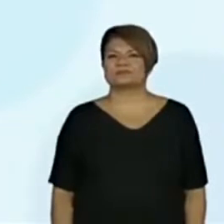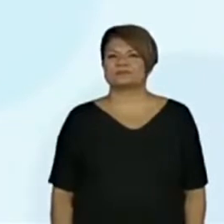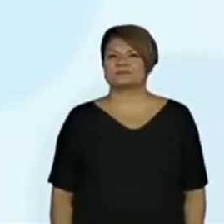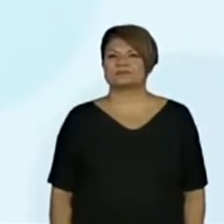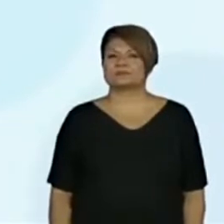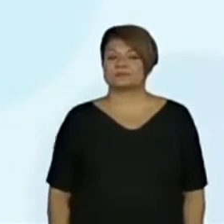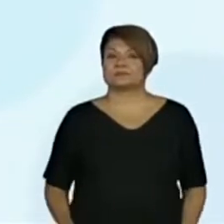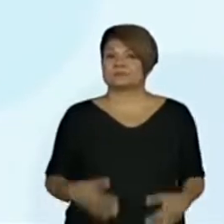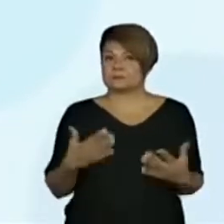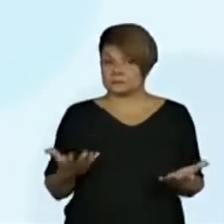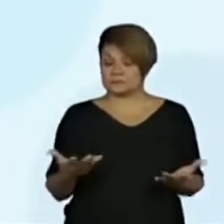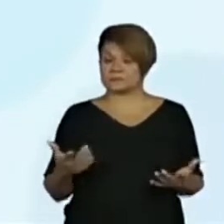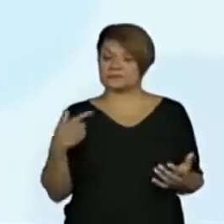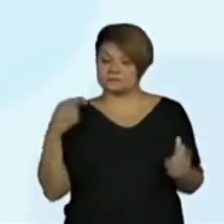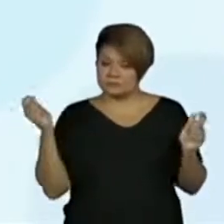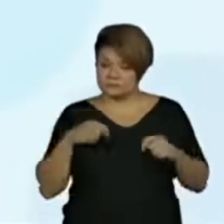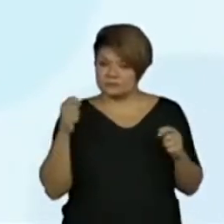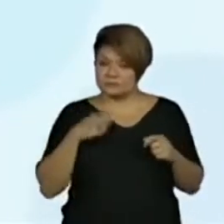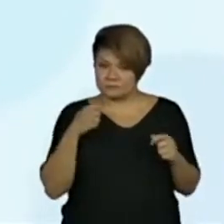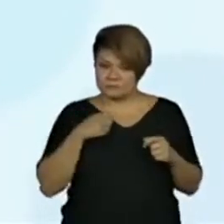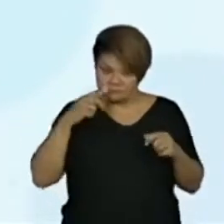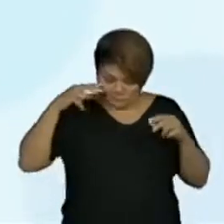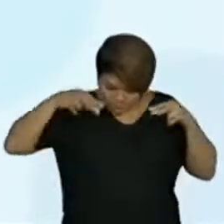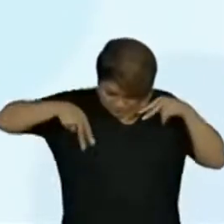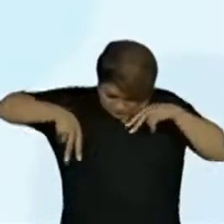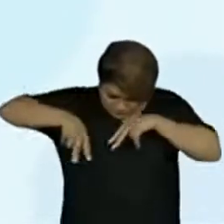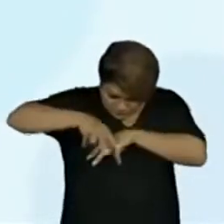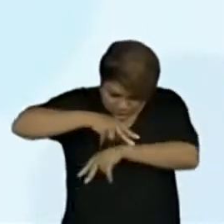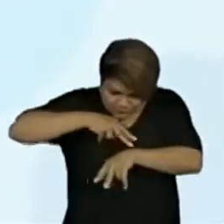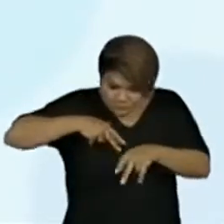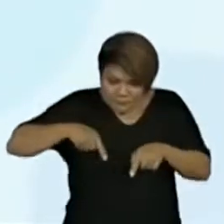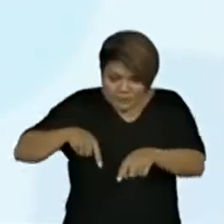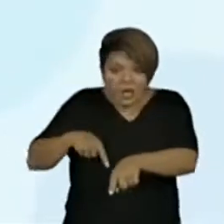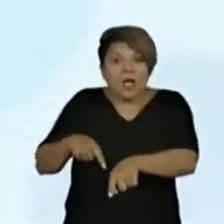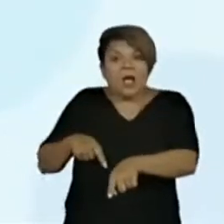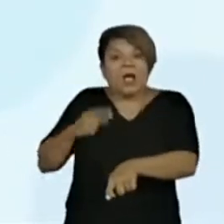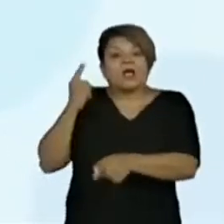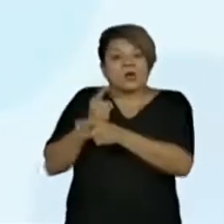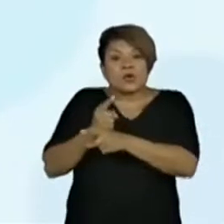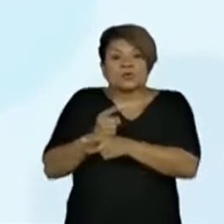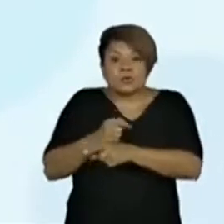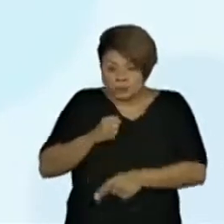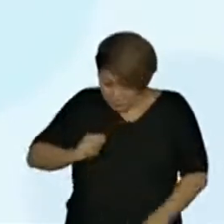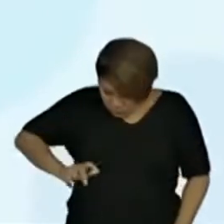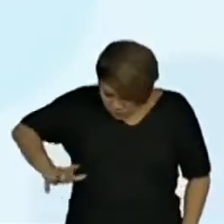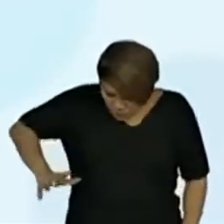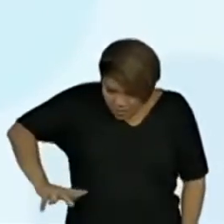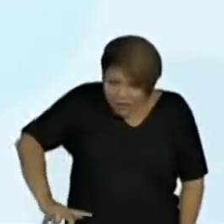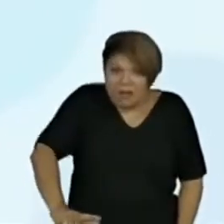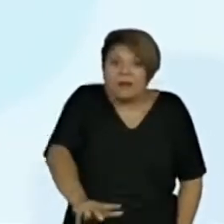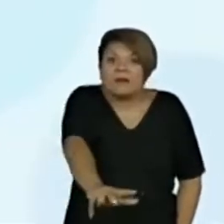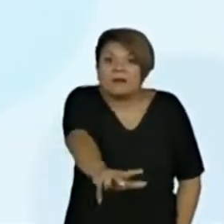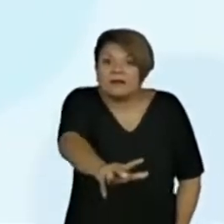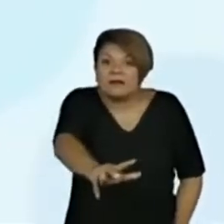Entre eles, podíamos encontrar a salamandra aquática,